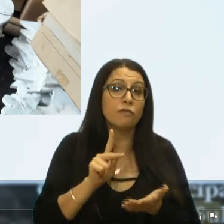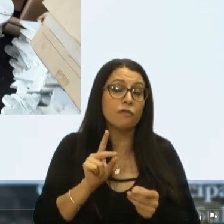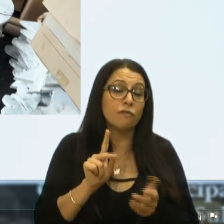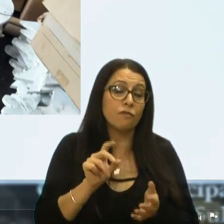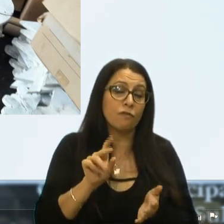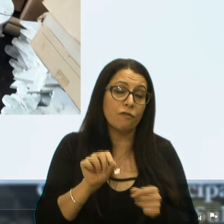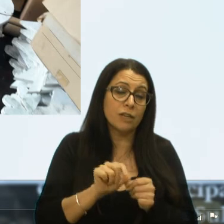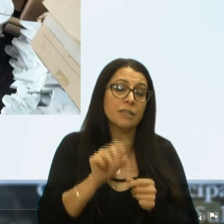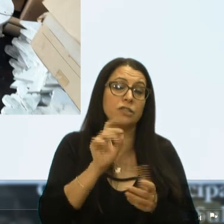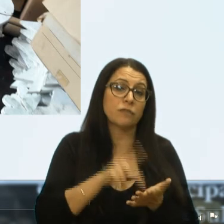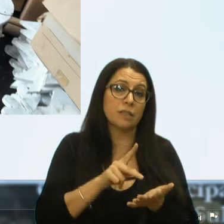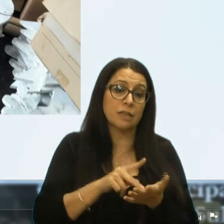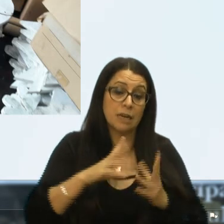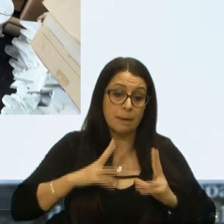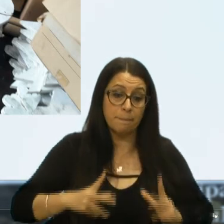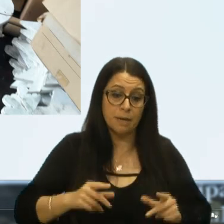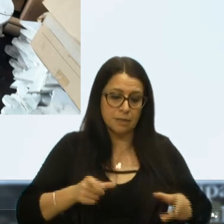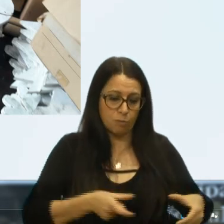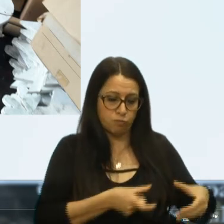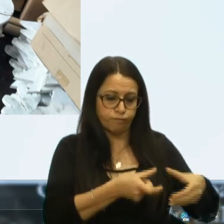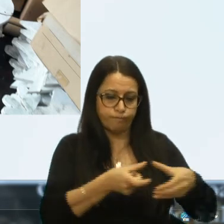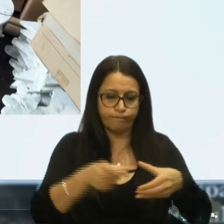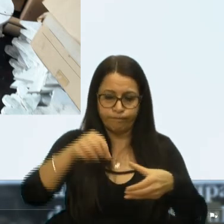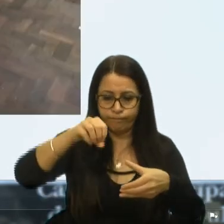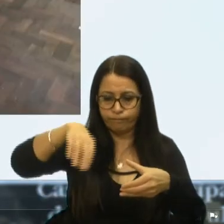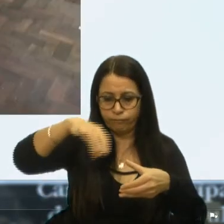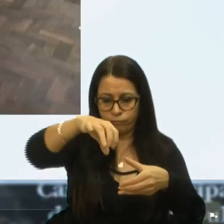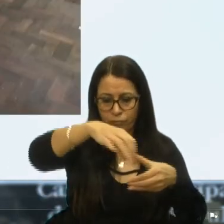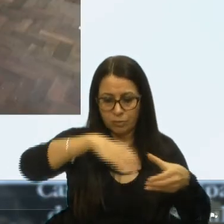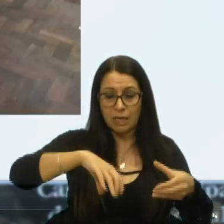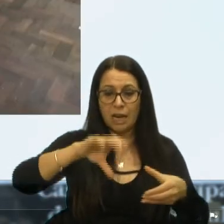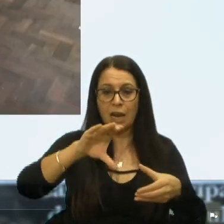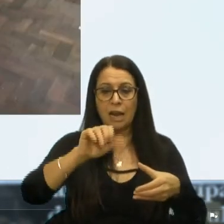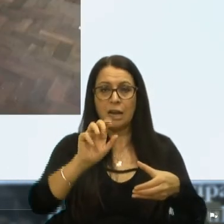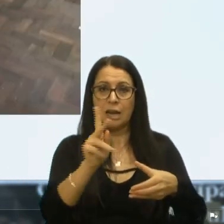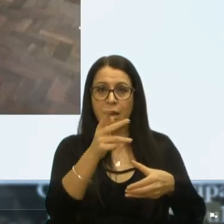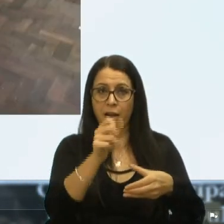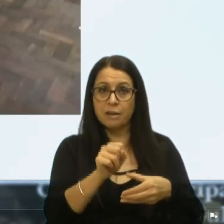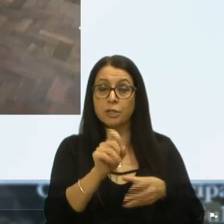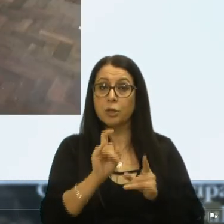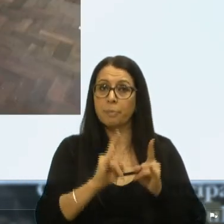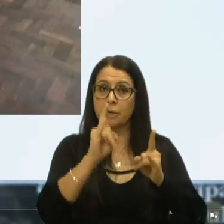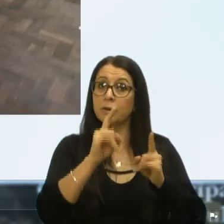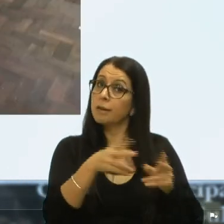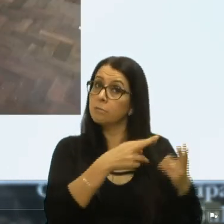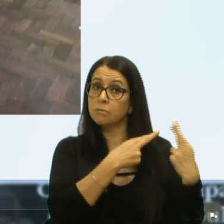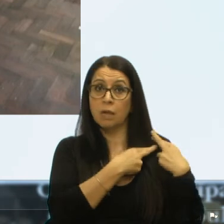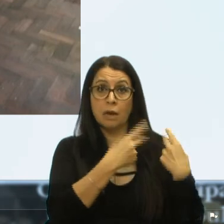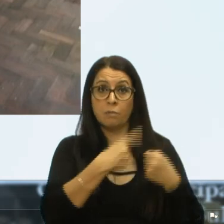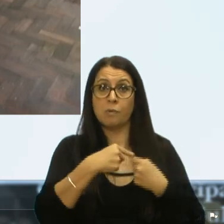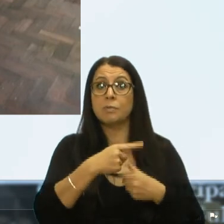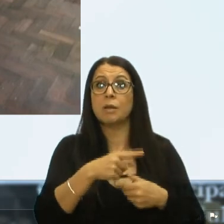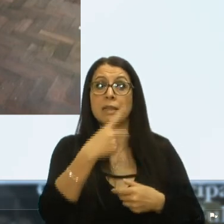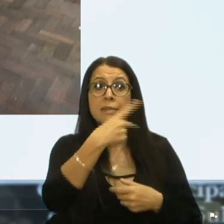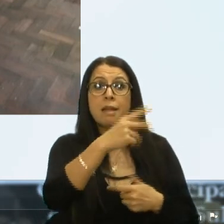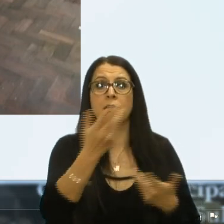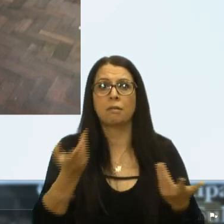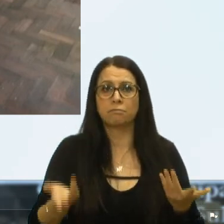limpeza na escalha daquele prédio, já que a responsabilidade do município está dizendo que é dele.